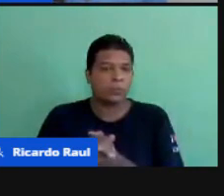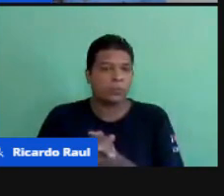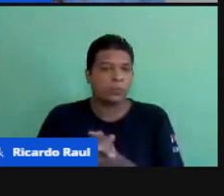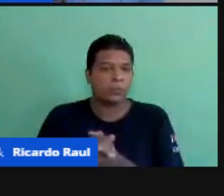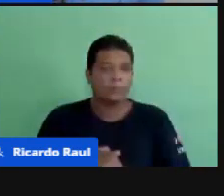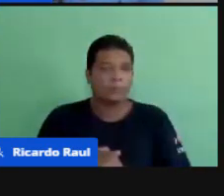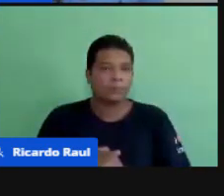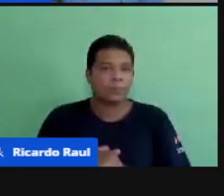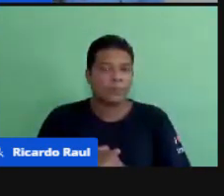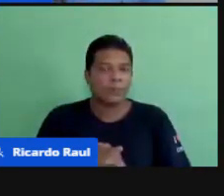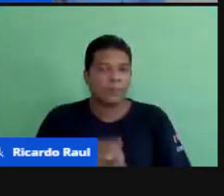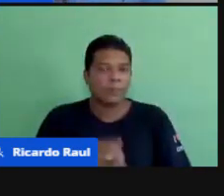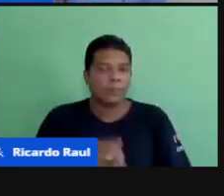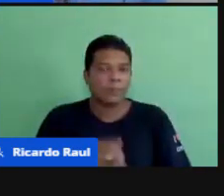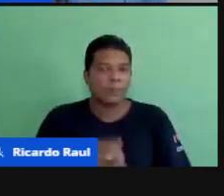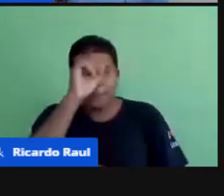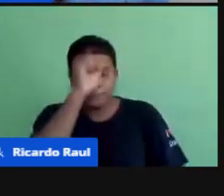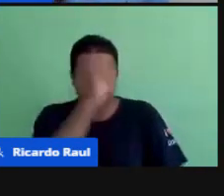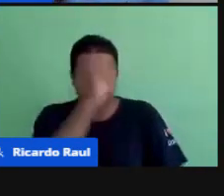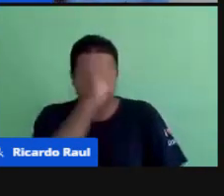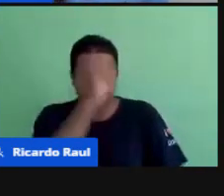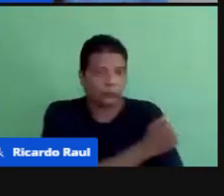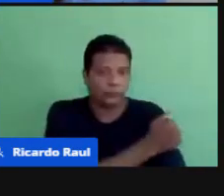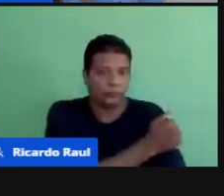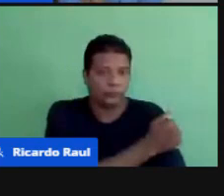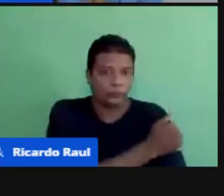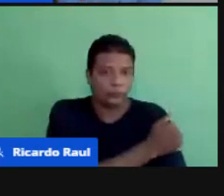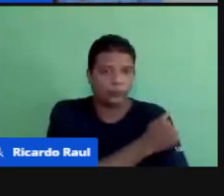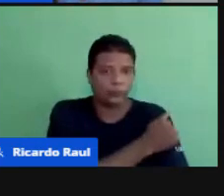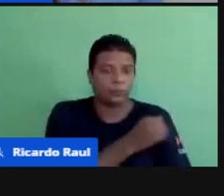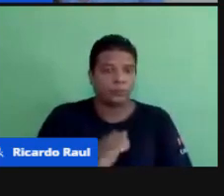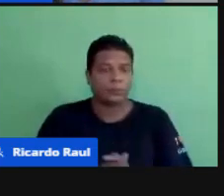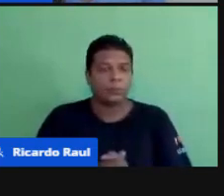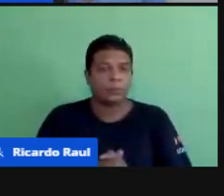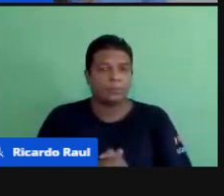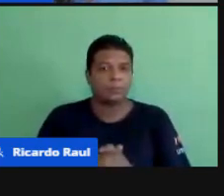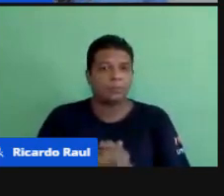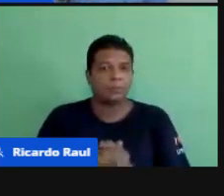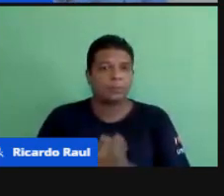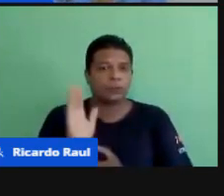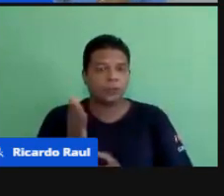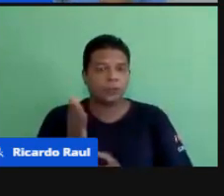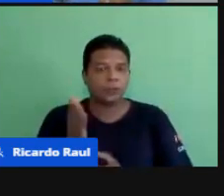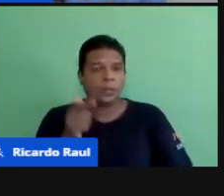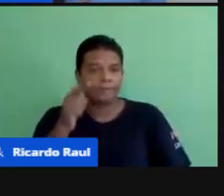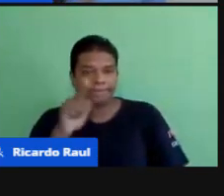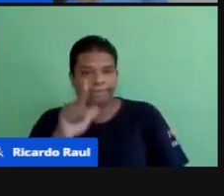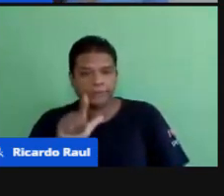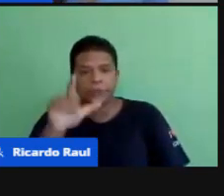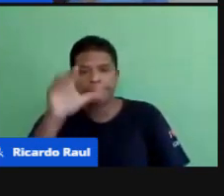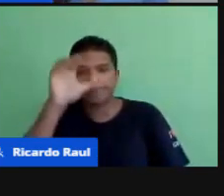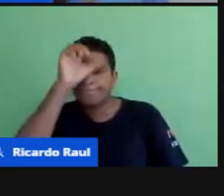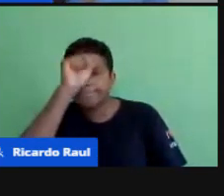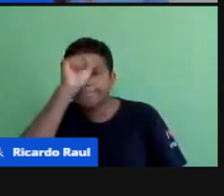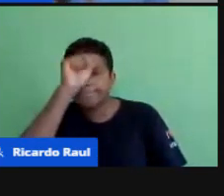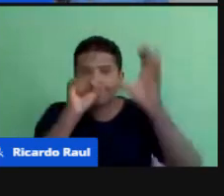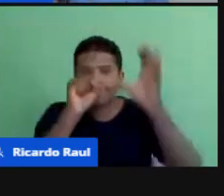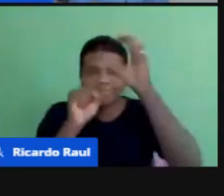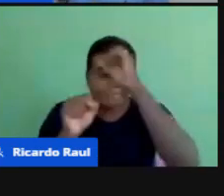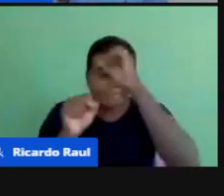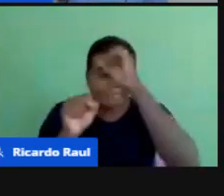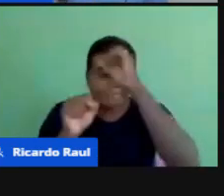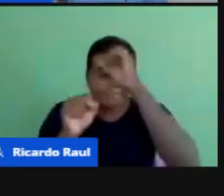aprendizagem Dos alunos Verificando Que já Conseguiram Aprender Através Das reflexões